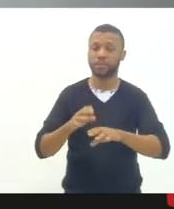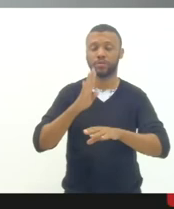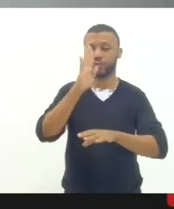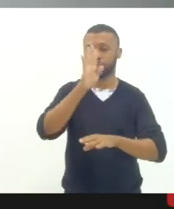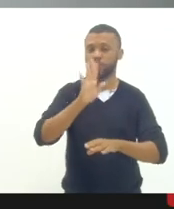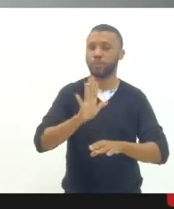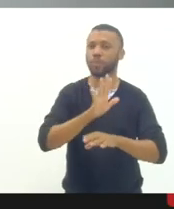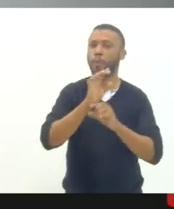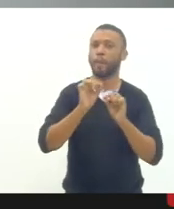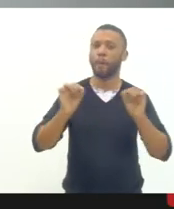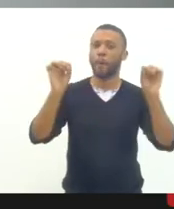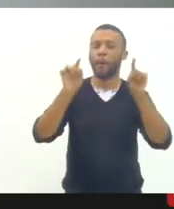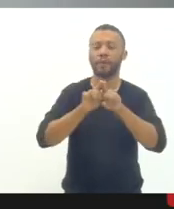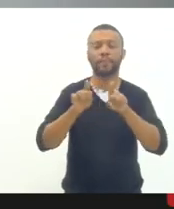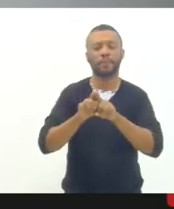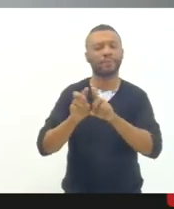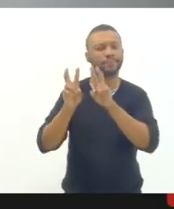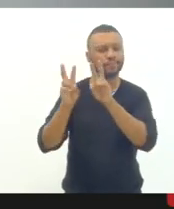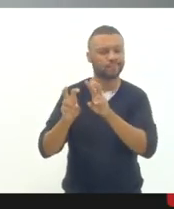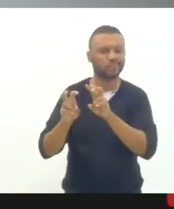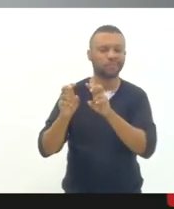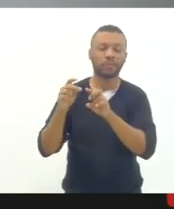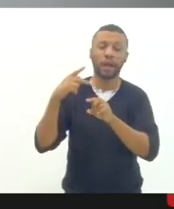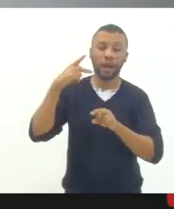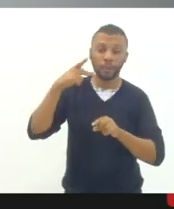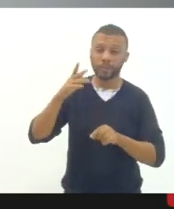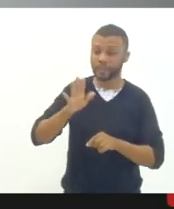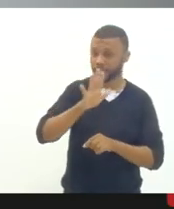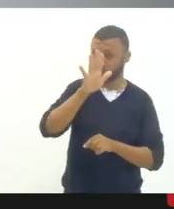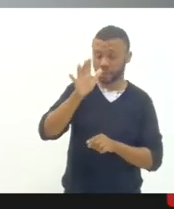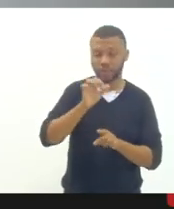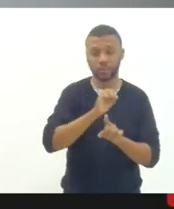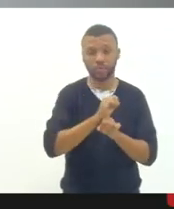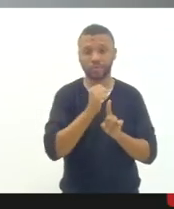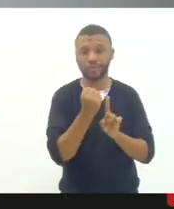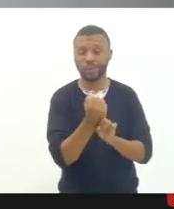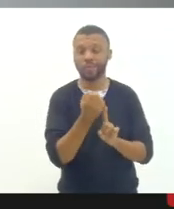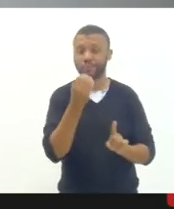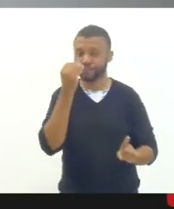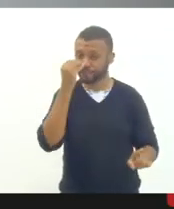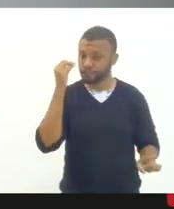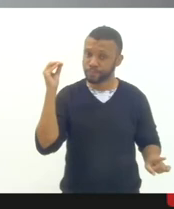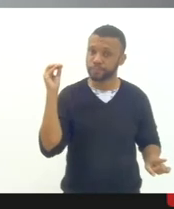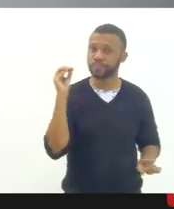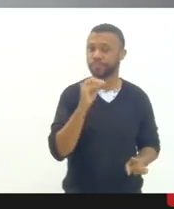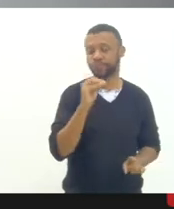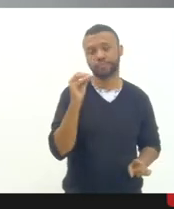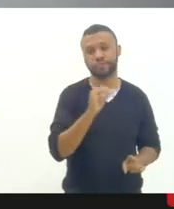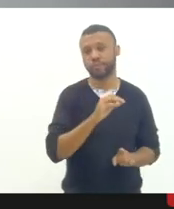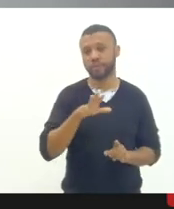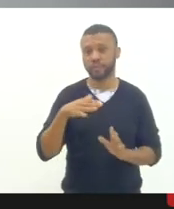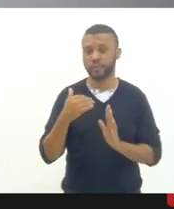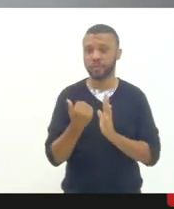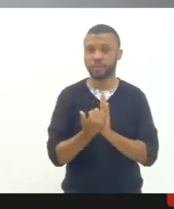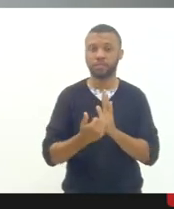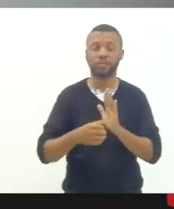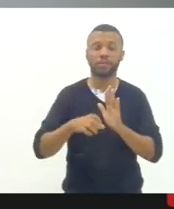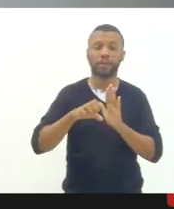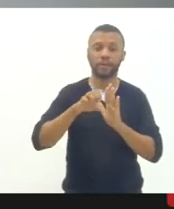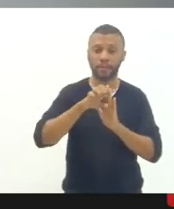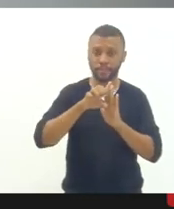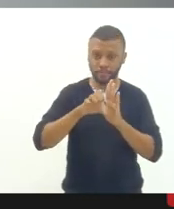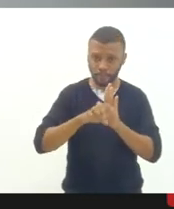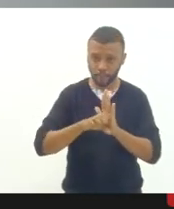diz respeito ao desmonte das políticas educacionais e sociais no Brasil a partir da emenda 95 do teto de gastos